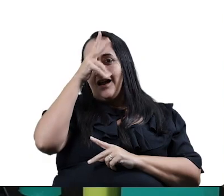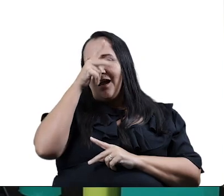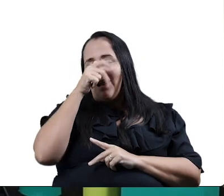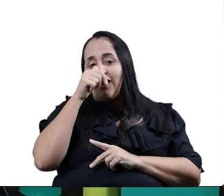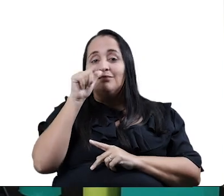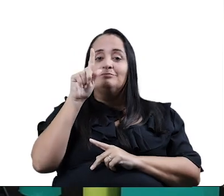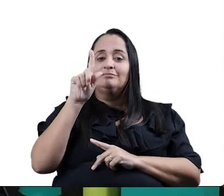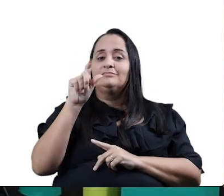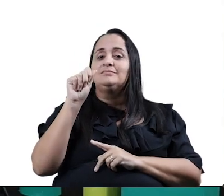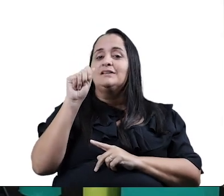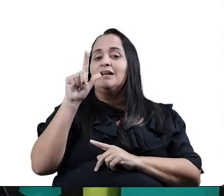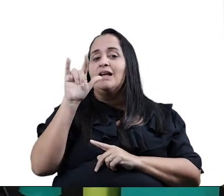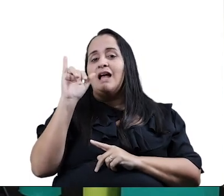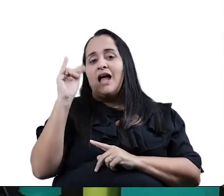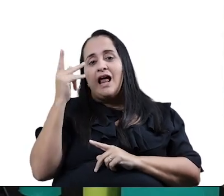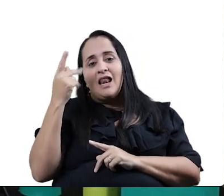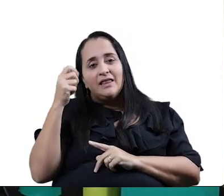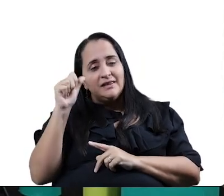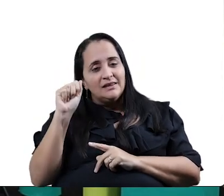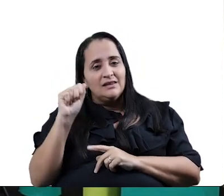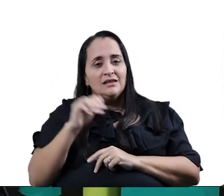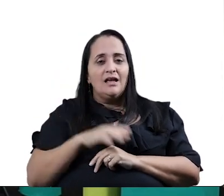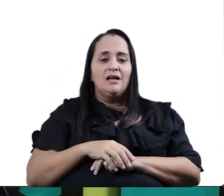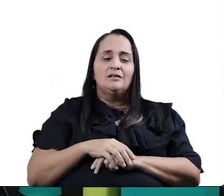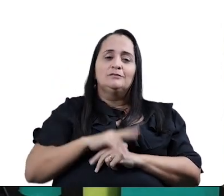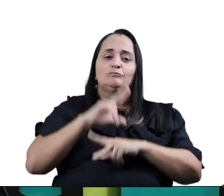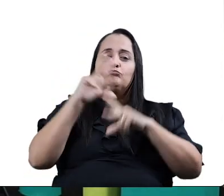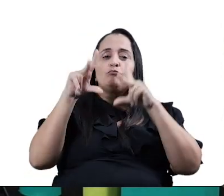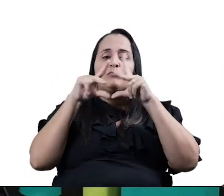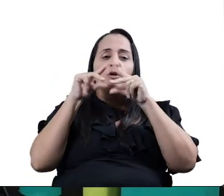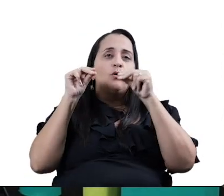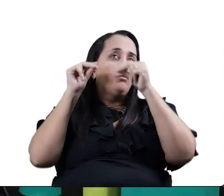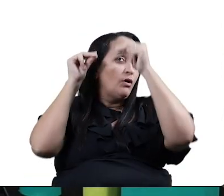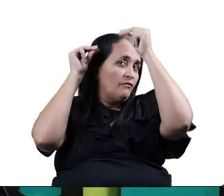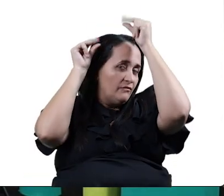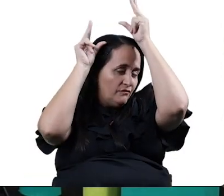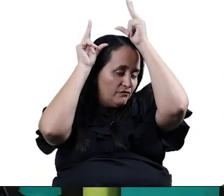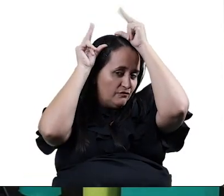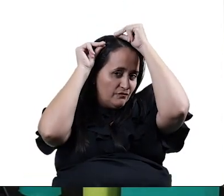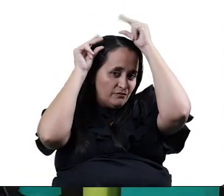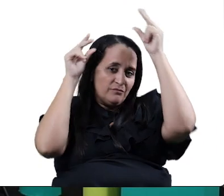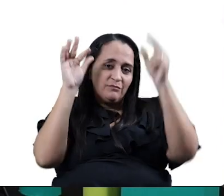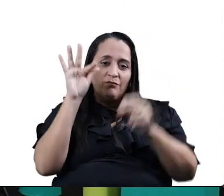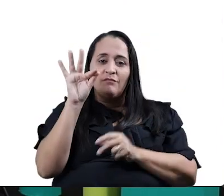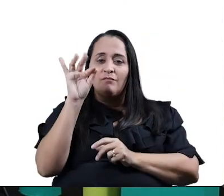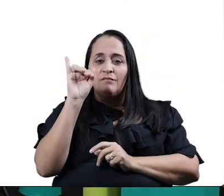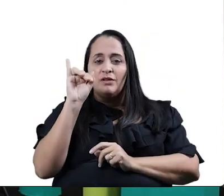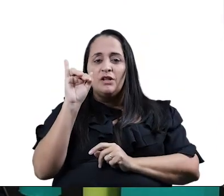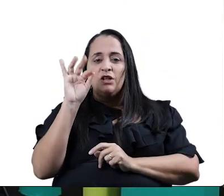fitinha de botar no cabelo. fitinha. O que mais, gente?